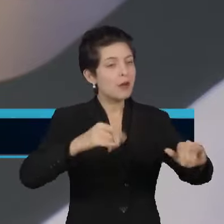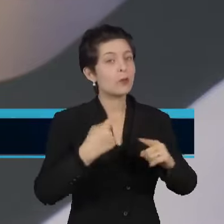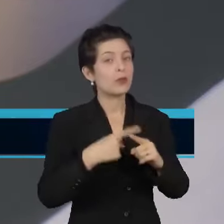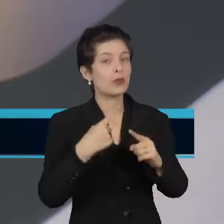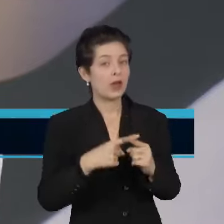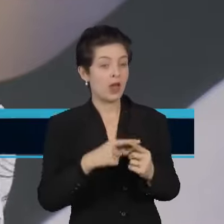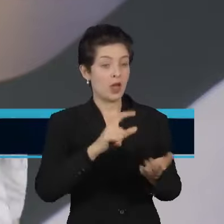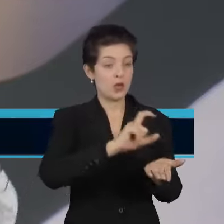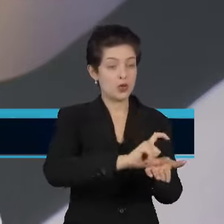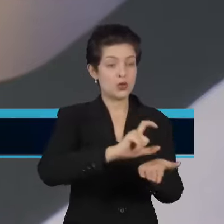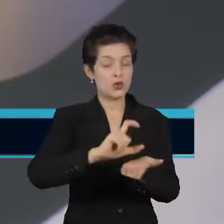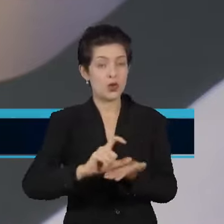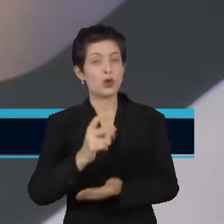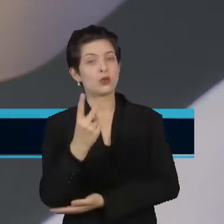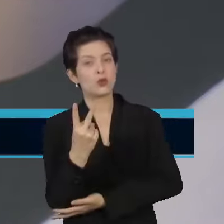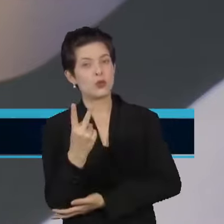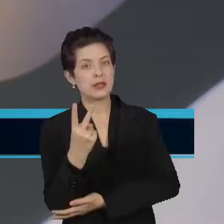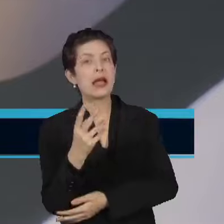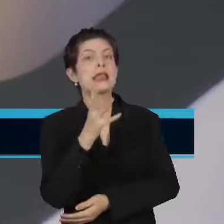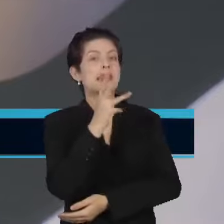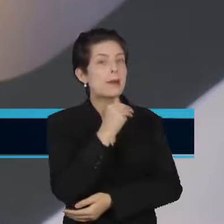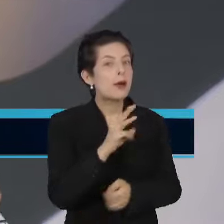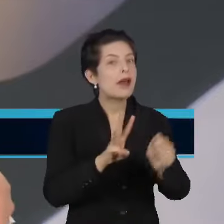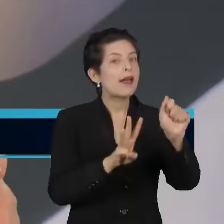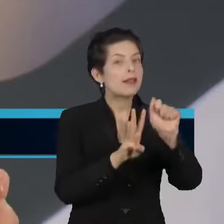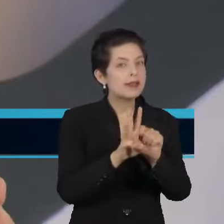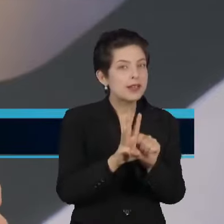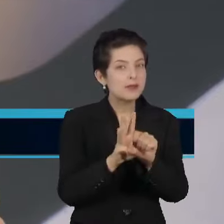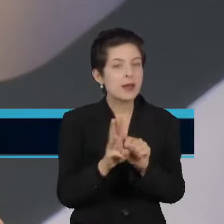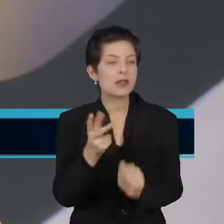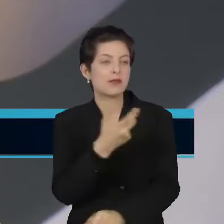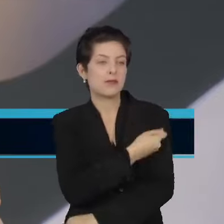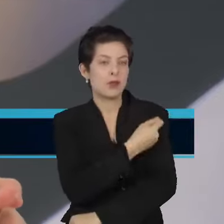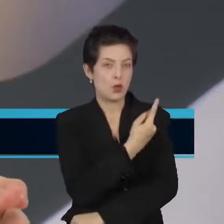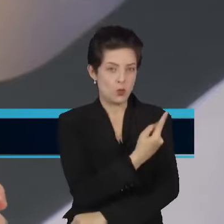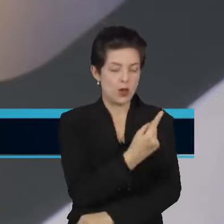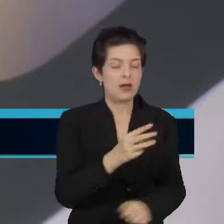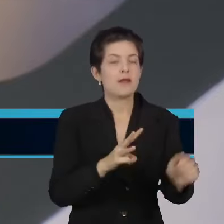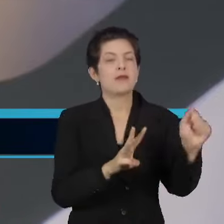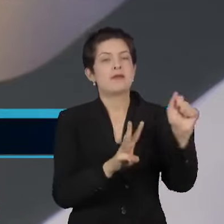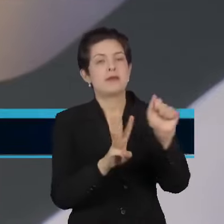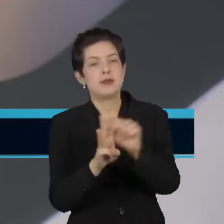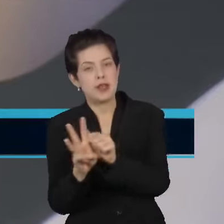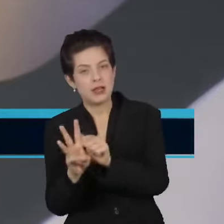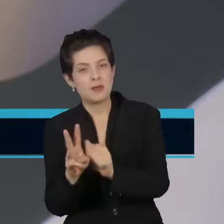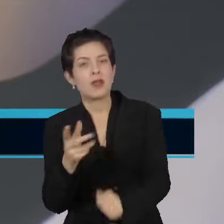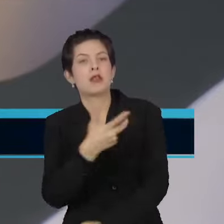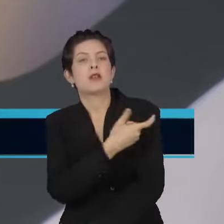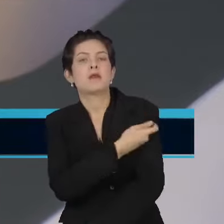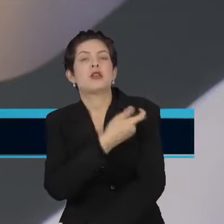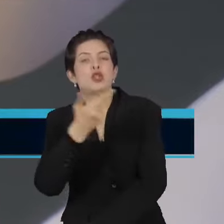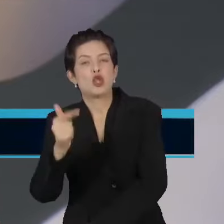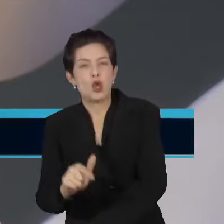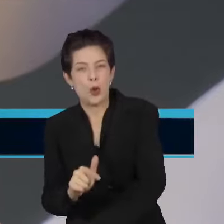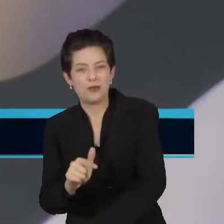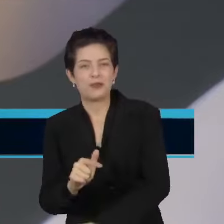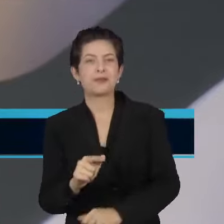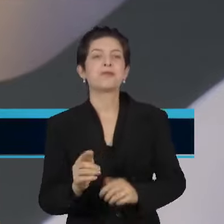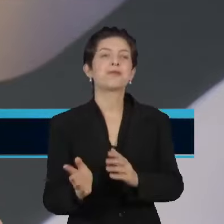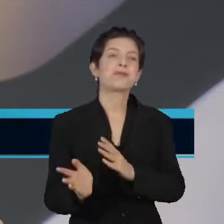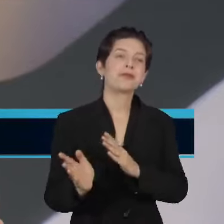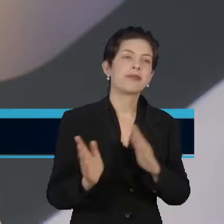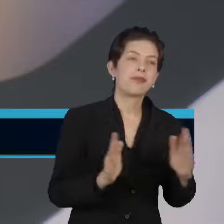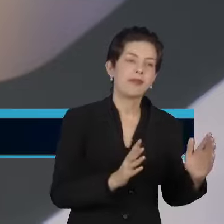duas doses, 90 dias entre uma dose e outra, então alguém que tomou a vacina hoje, em maio, então você coloca lá a próxima